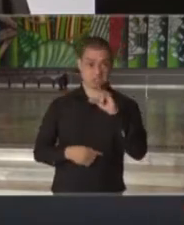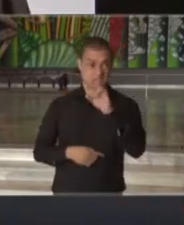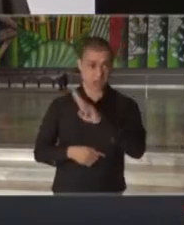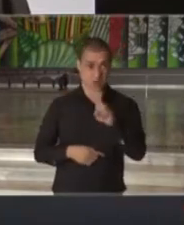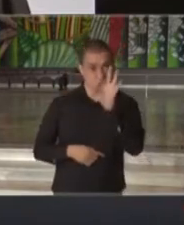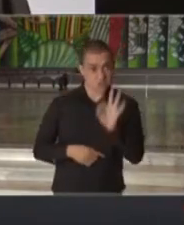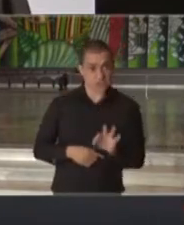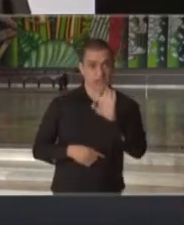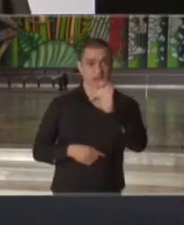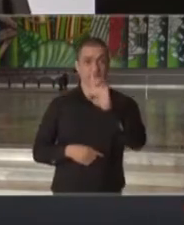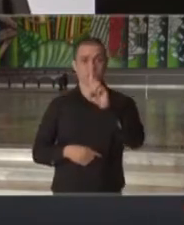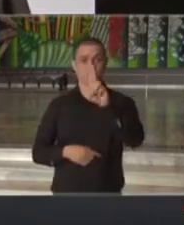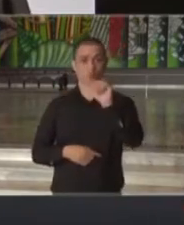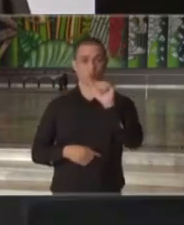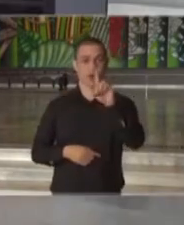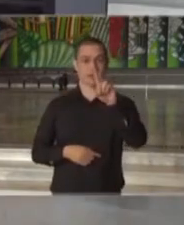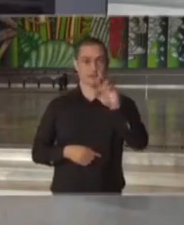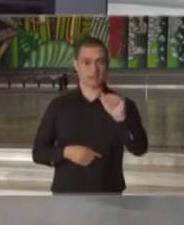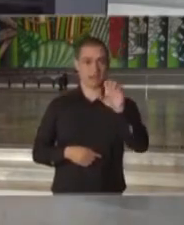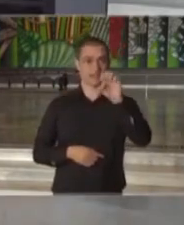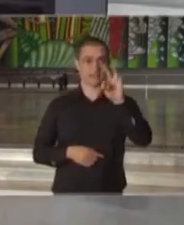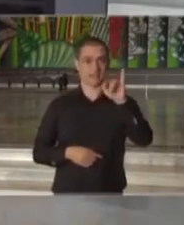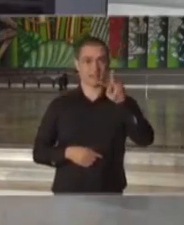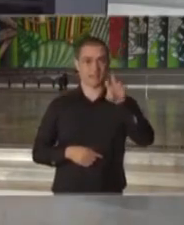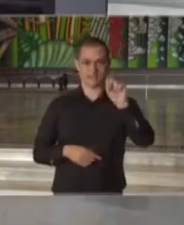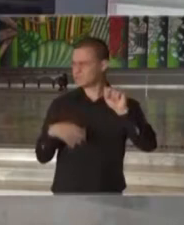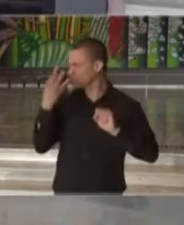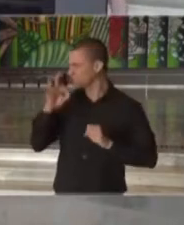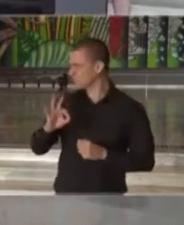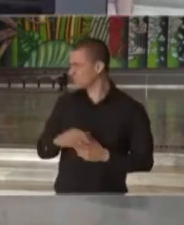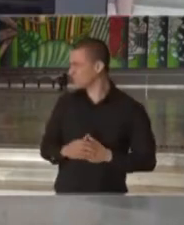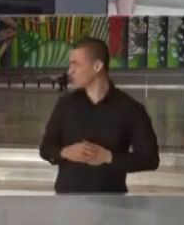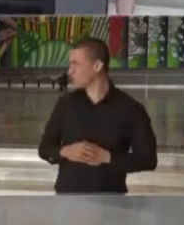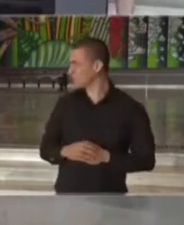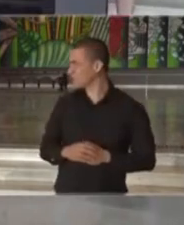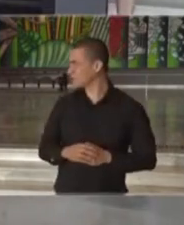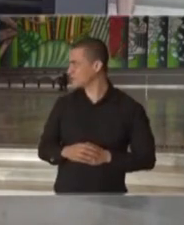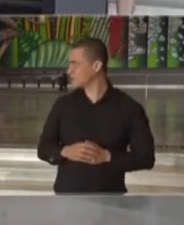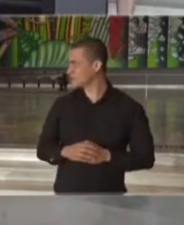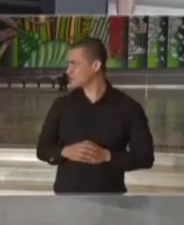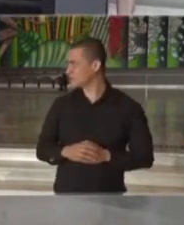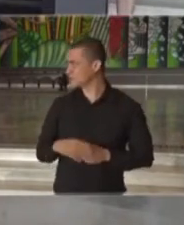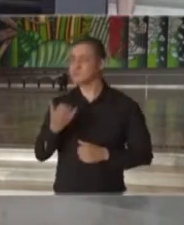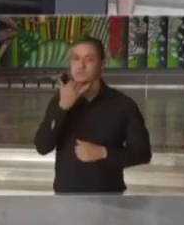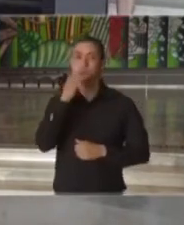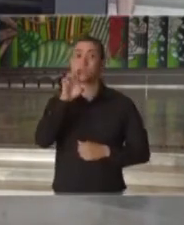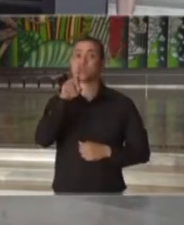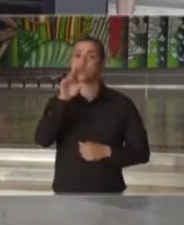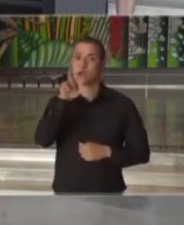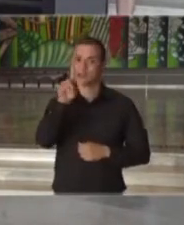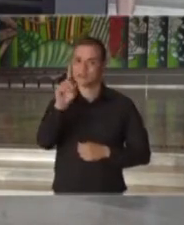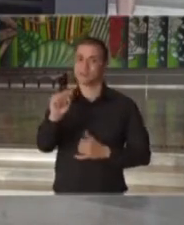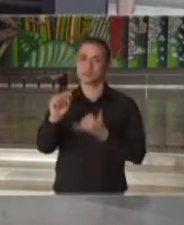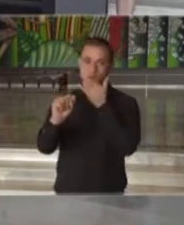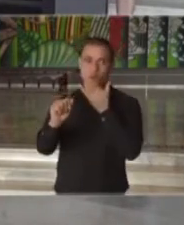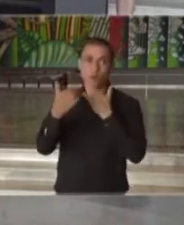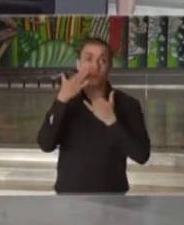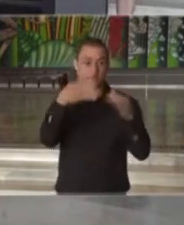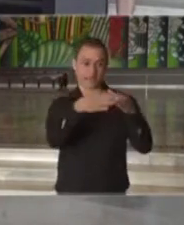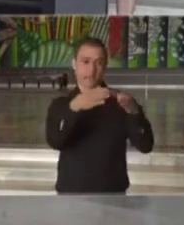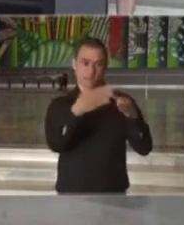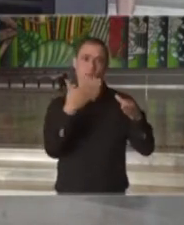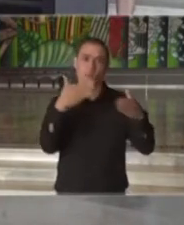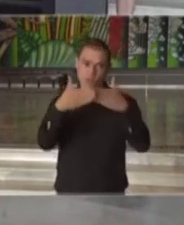correto, Eduandra Esteves. Eduanda, está correto o seu nome? Não, Eduarda Esteves. Eduarda, peço atenção também à nossa equipe,